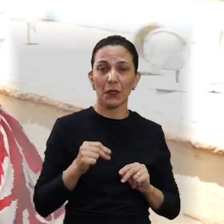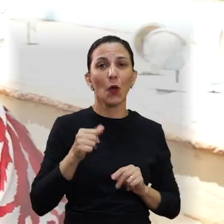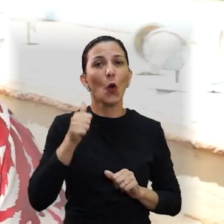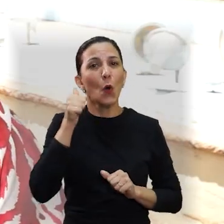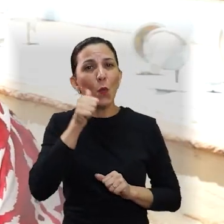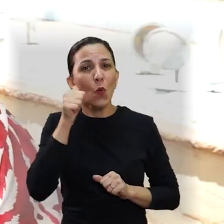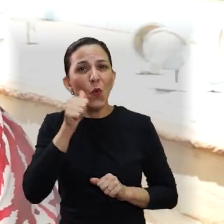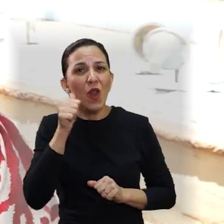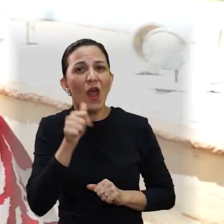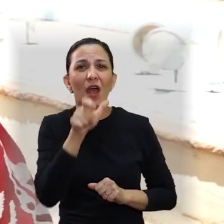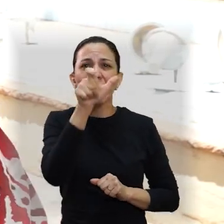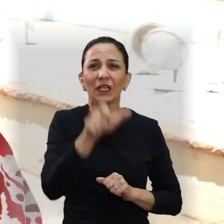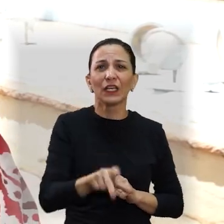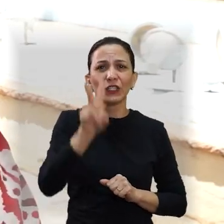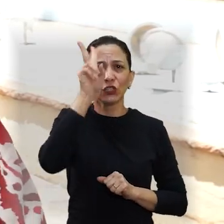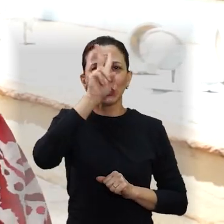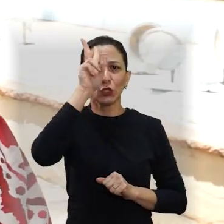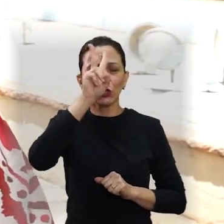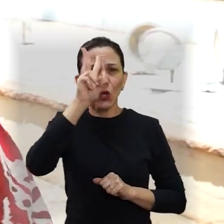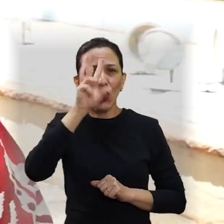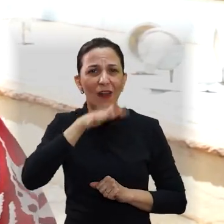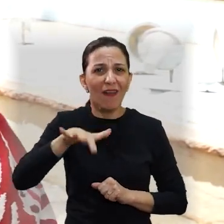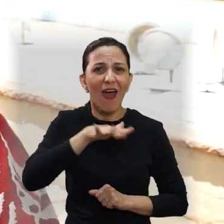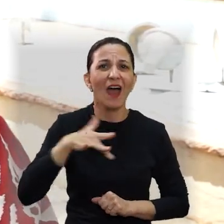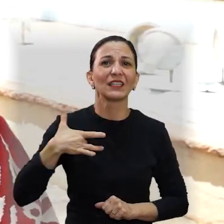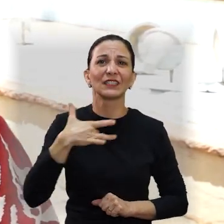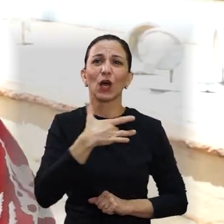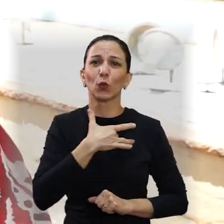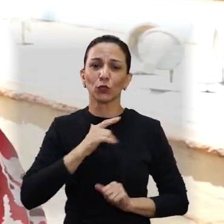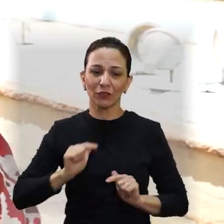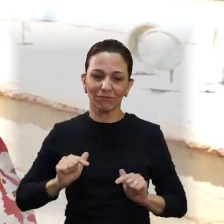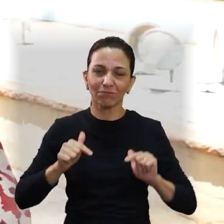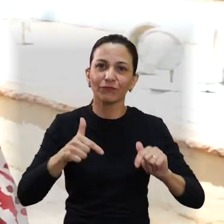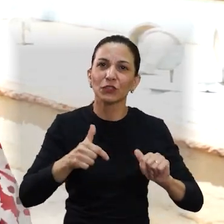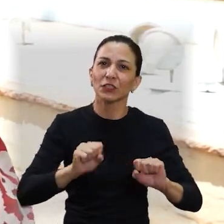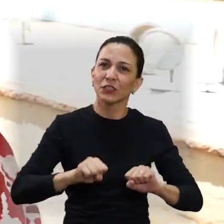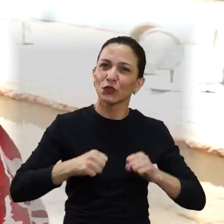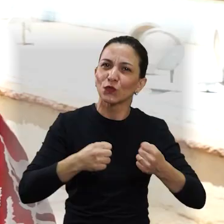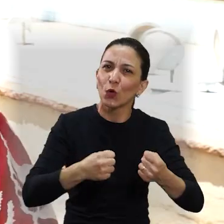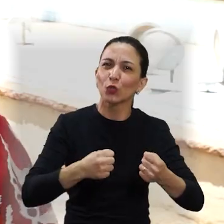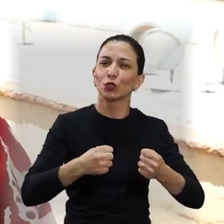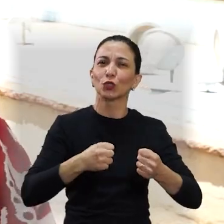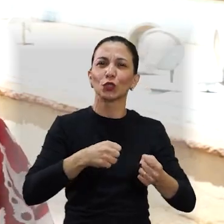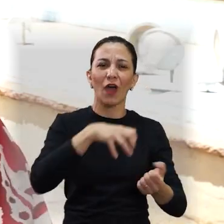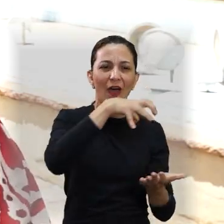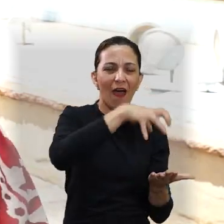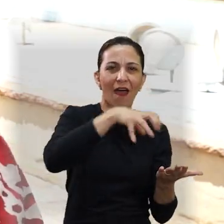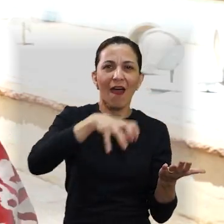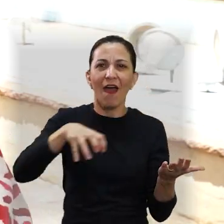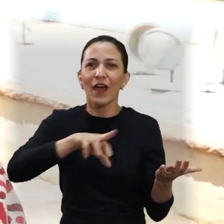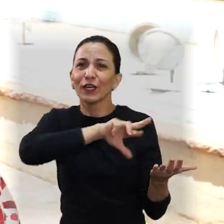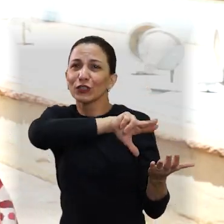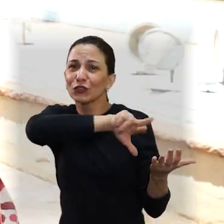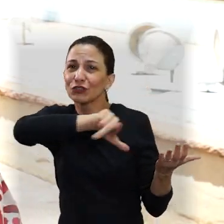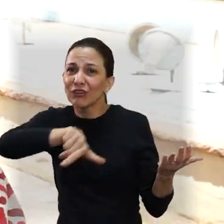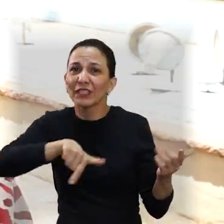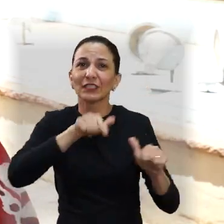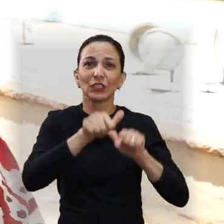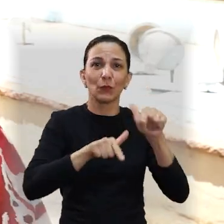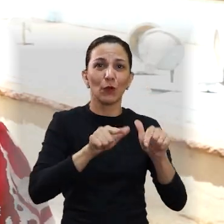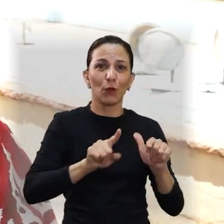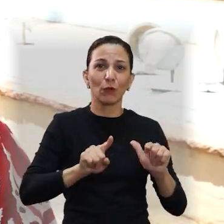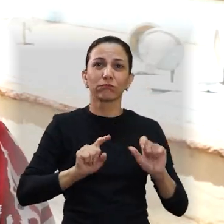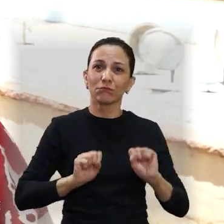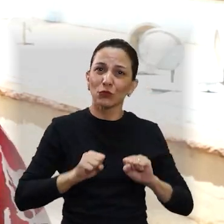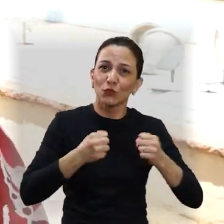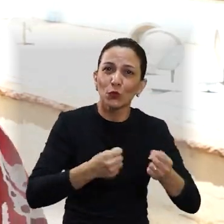A Saliane tem uma história de saúde no município de Araraquara, que ela passou por diversas áreas e